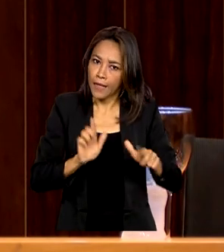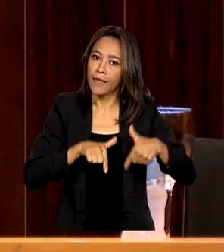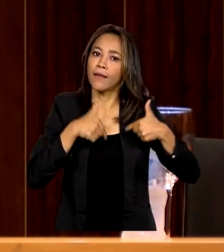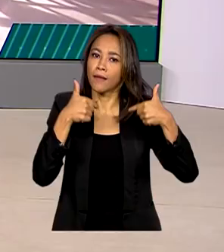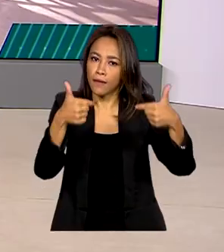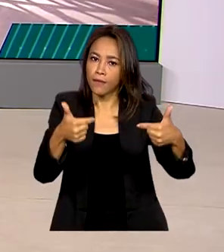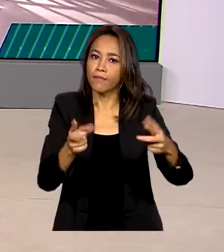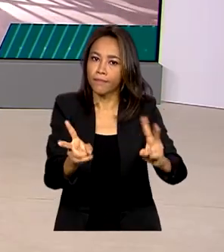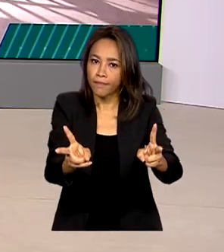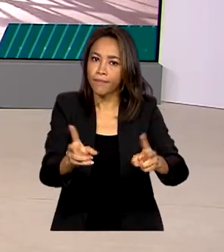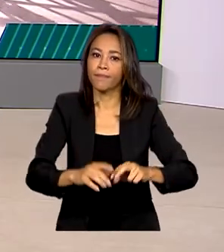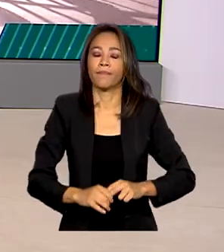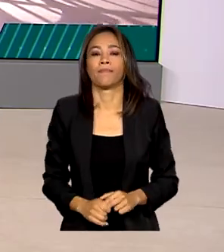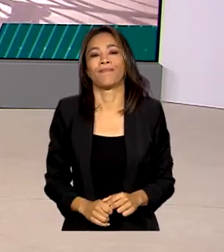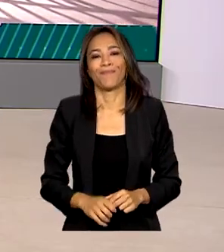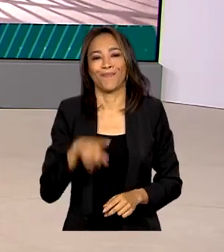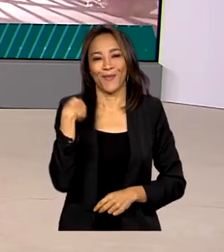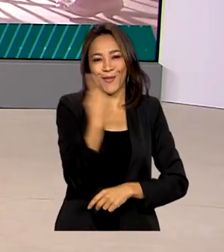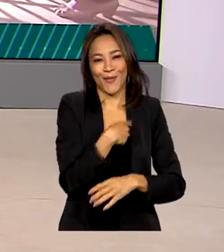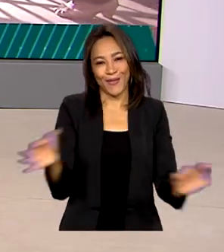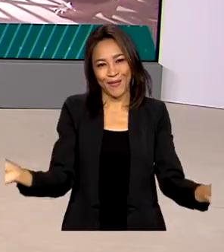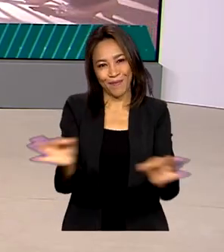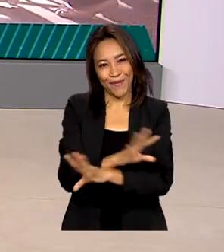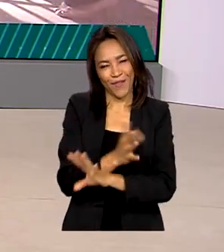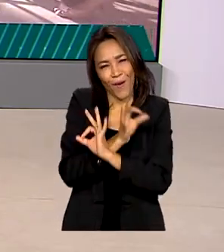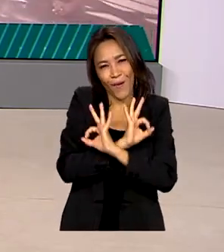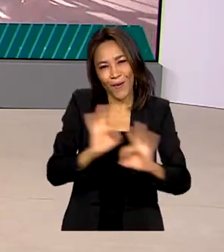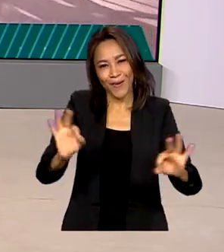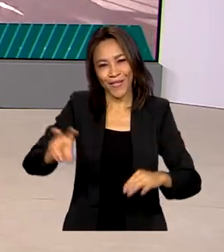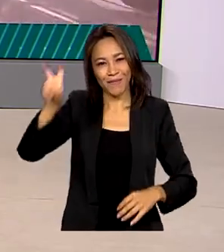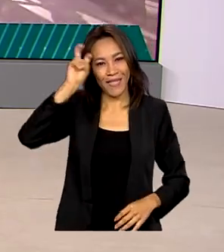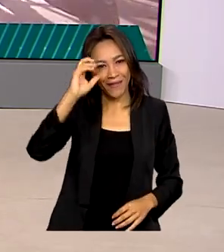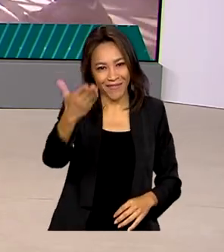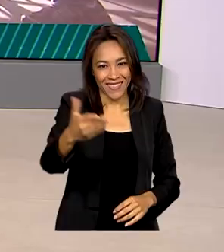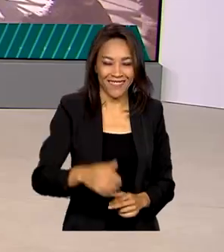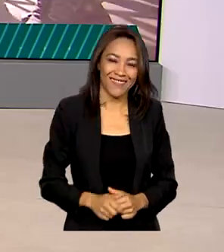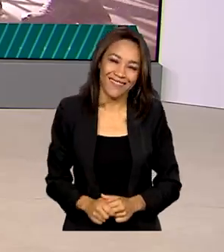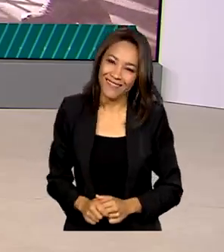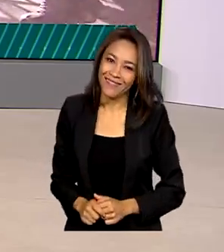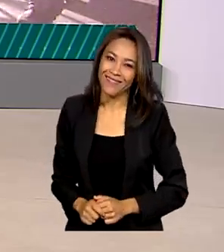atuará. E a gente fica por aqui. Uma ótima quinta-feira para você.